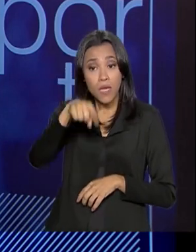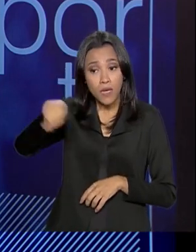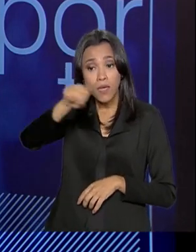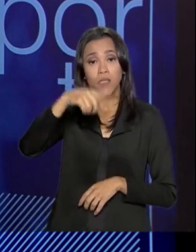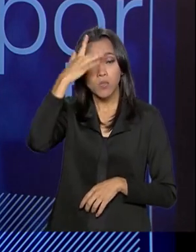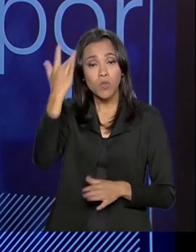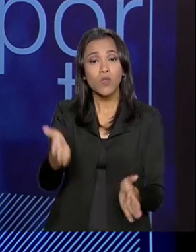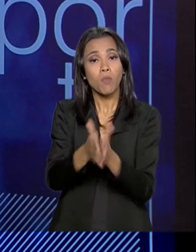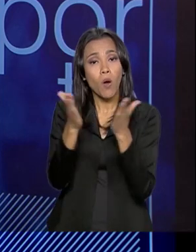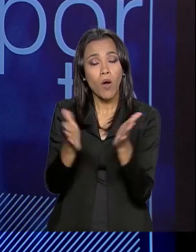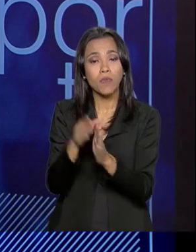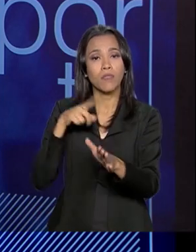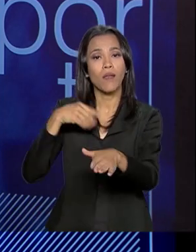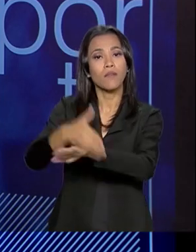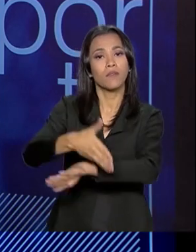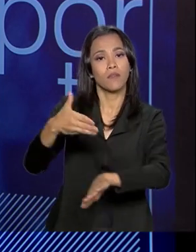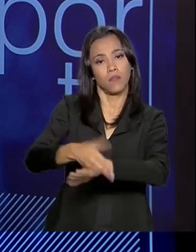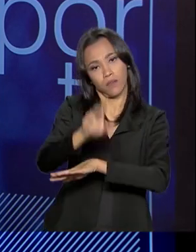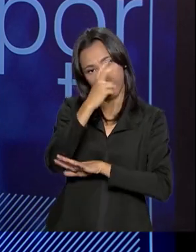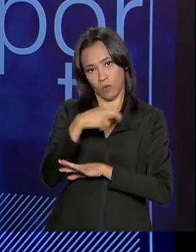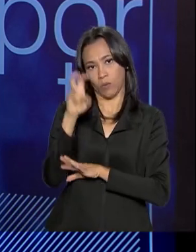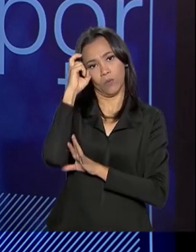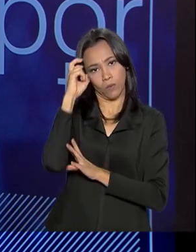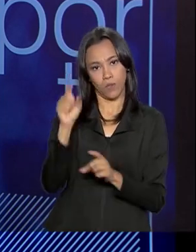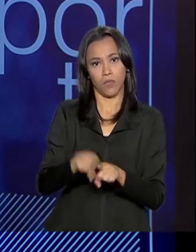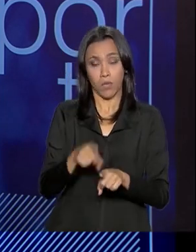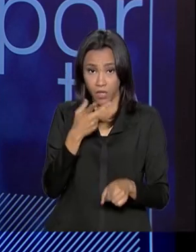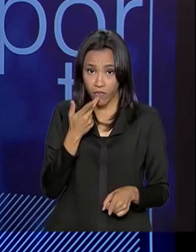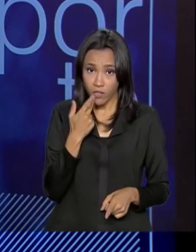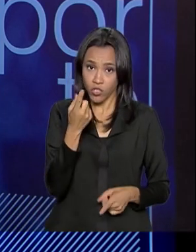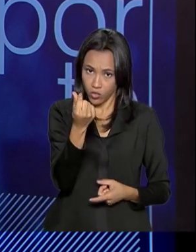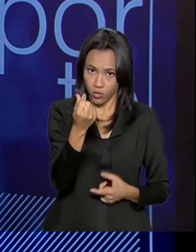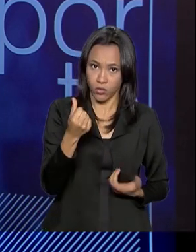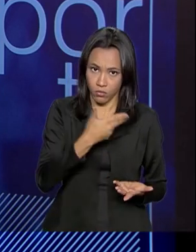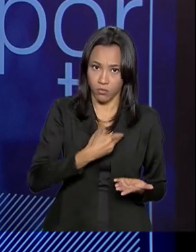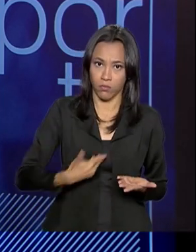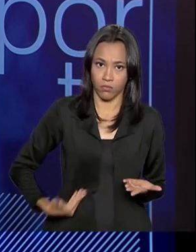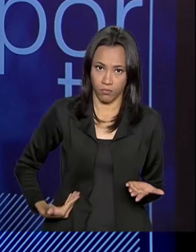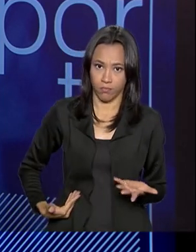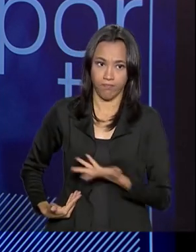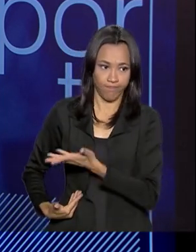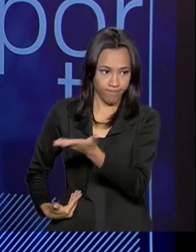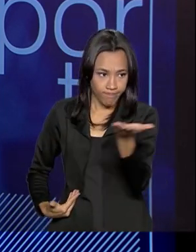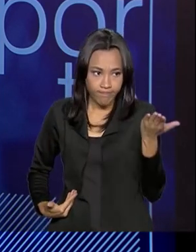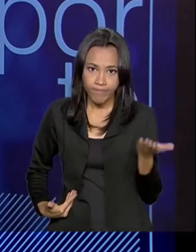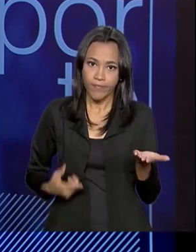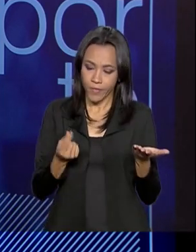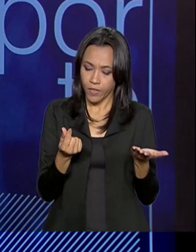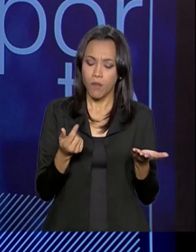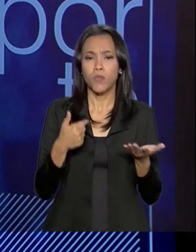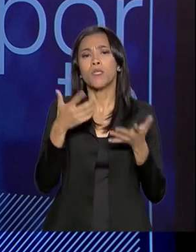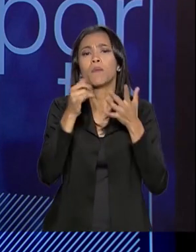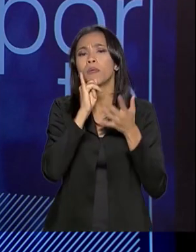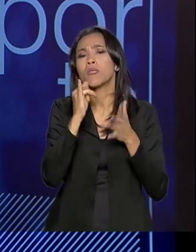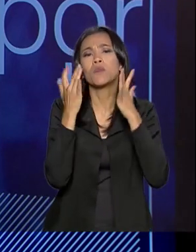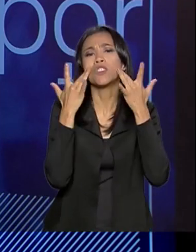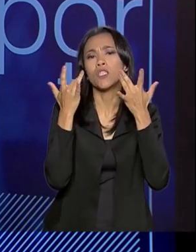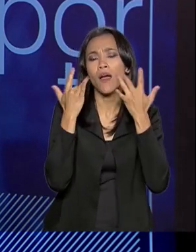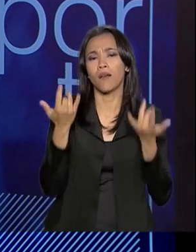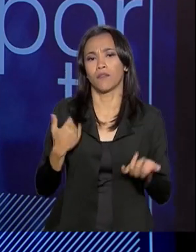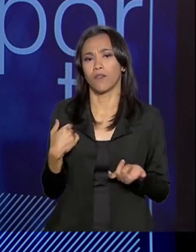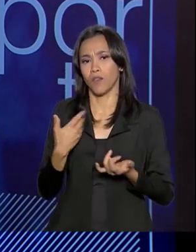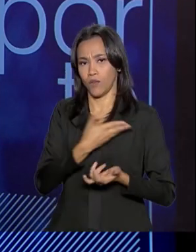à cultura. Já que dinheiro público, nós estamos falando de dinheiro público, hoje, numa peça de teatro, por exemplo, que é